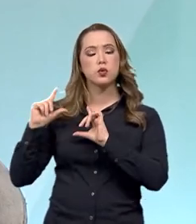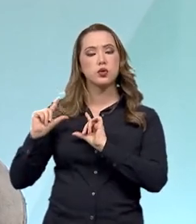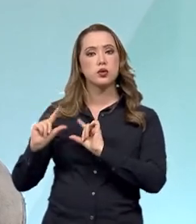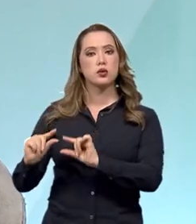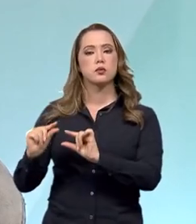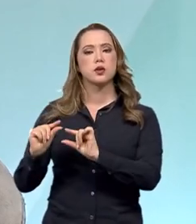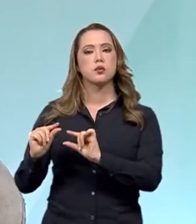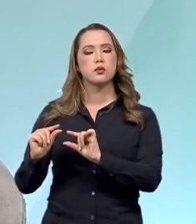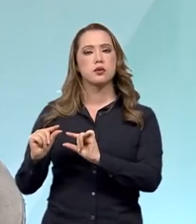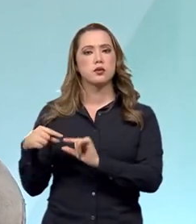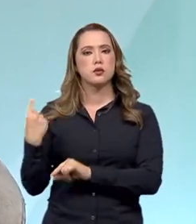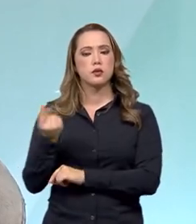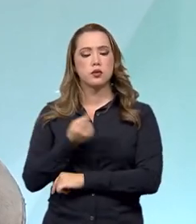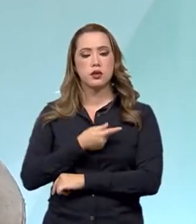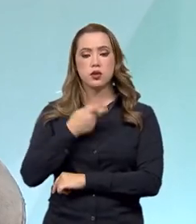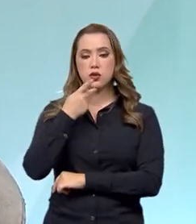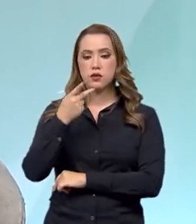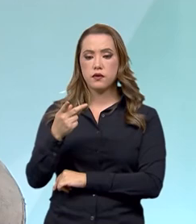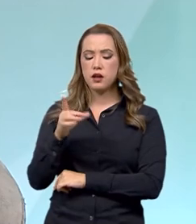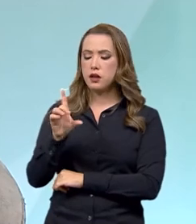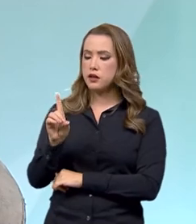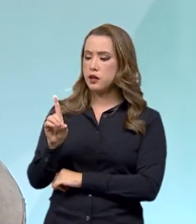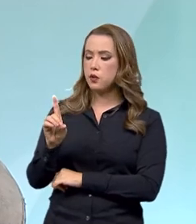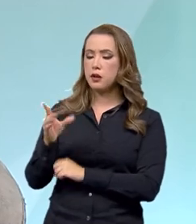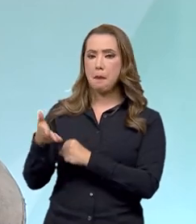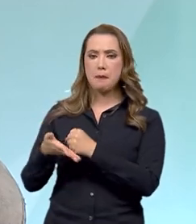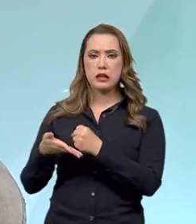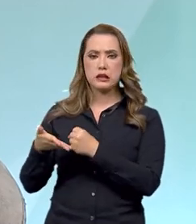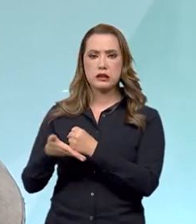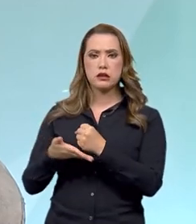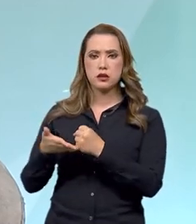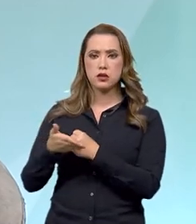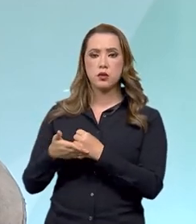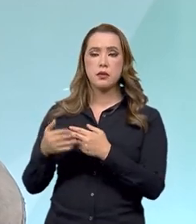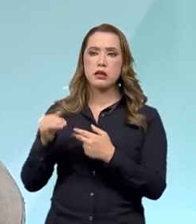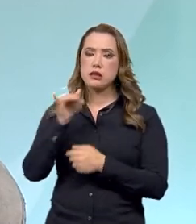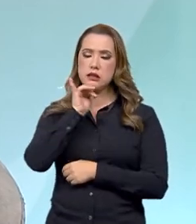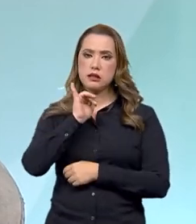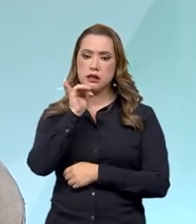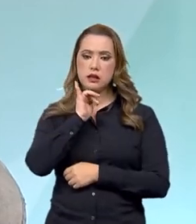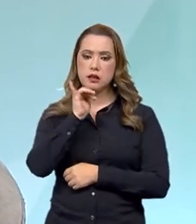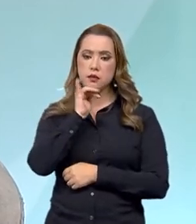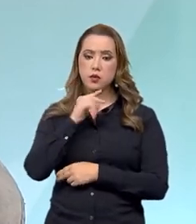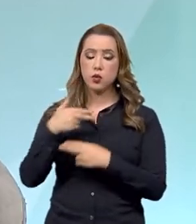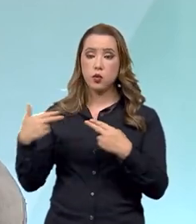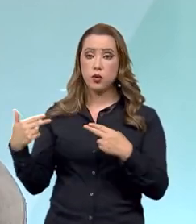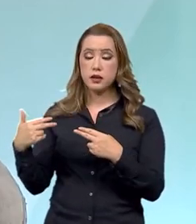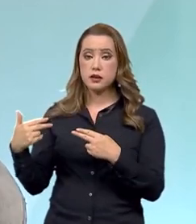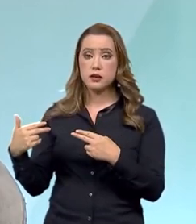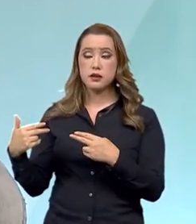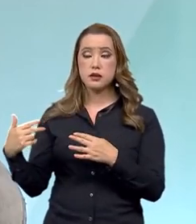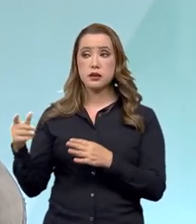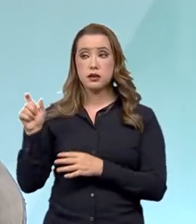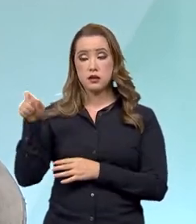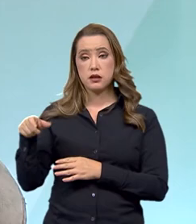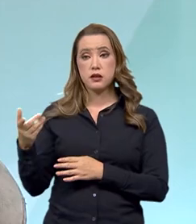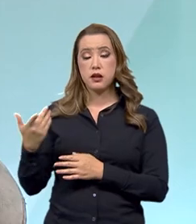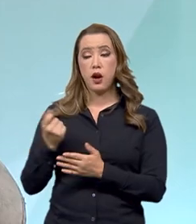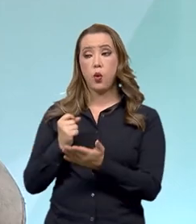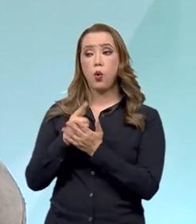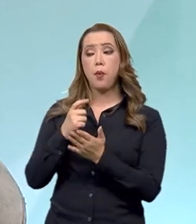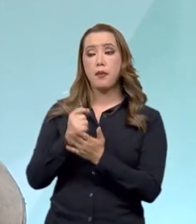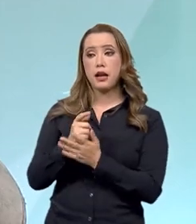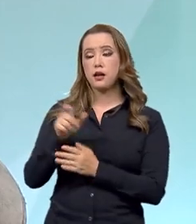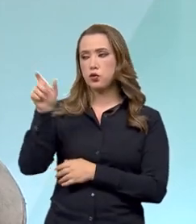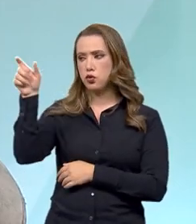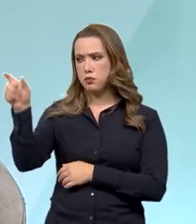uma coisa que a chama de mínimos, que é uma isenção para aquelas encomendas enviadas que seriam de pessoa física para pessoa física, mas na